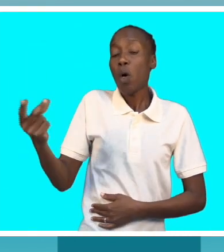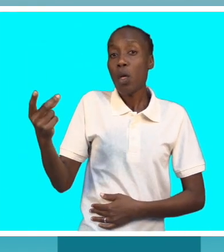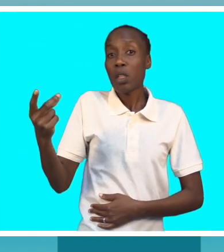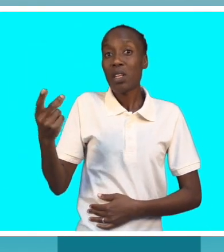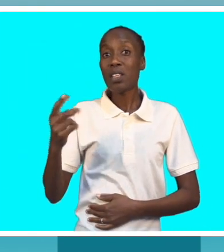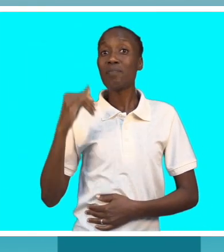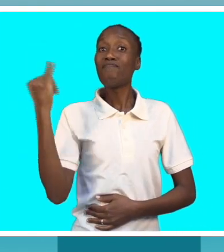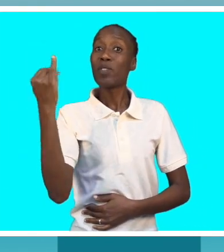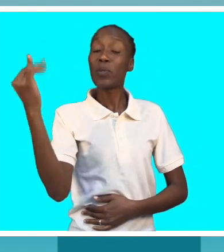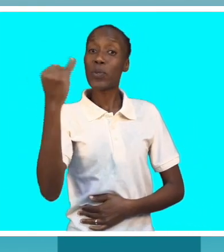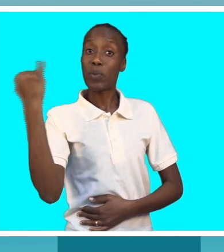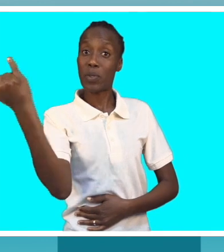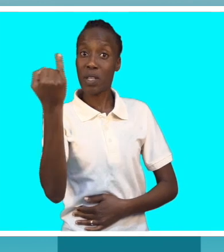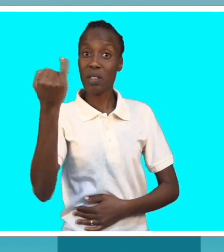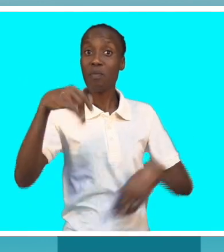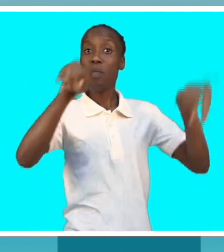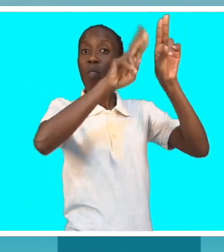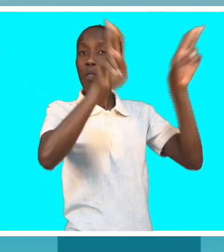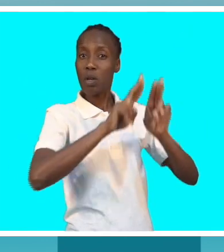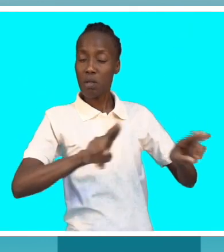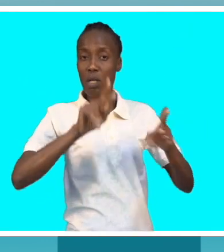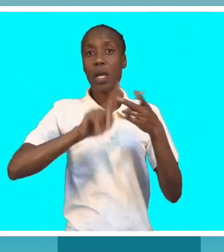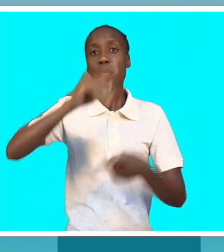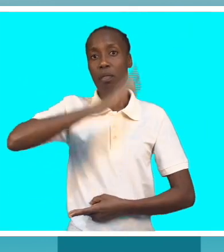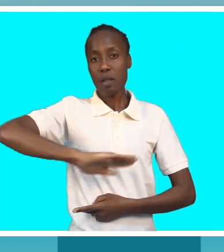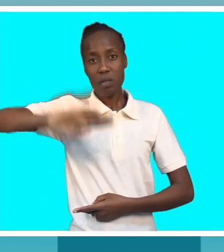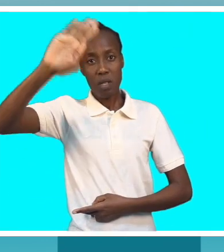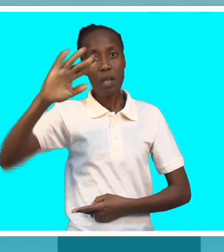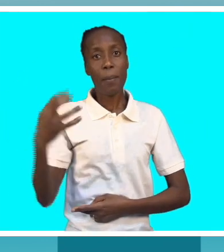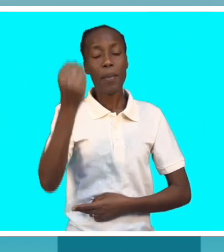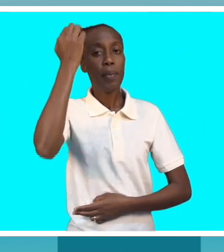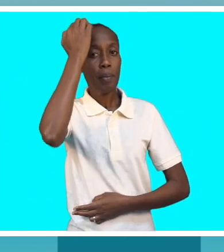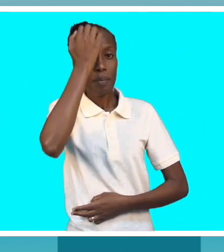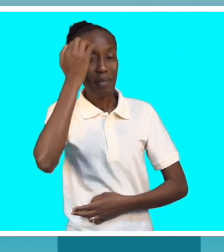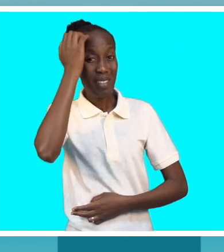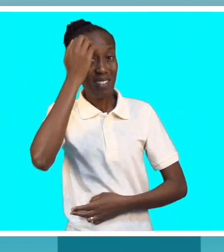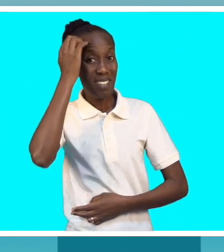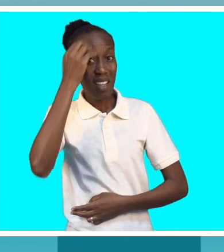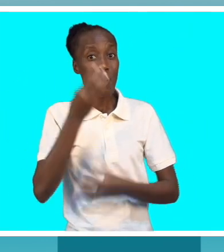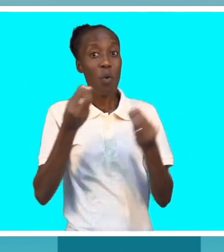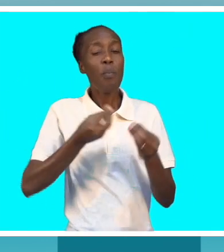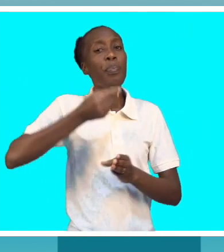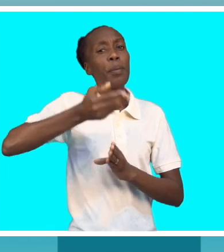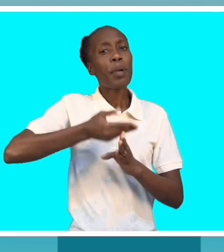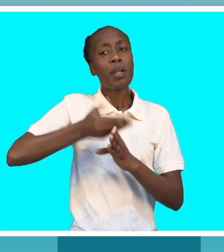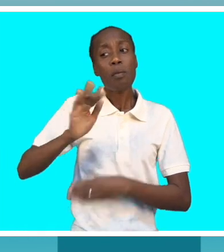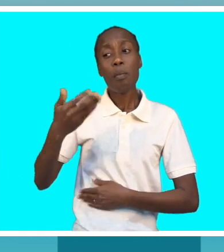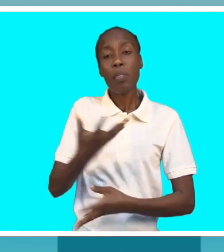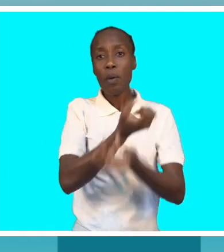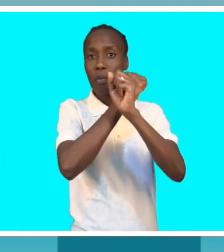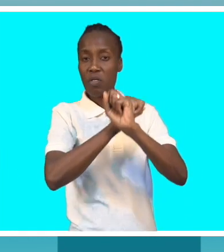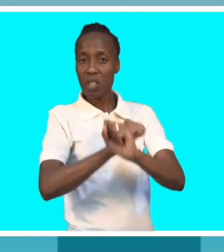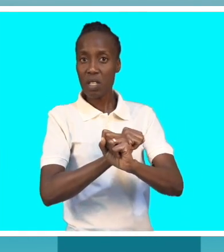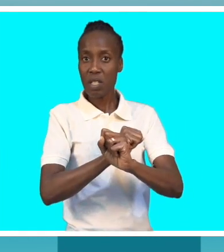governo, assim como outras entidades internacionais, bem como nacionais, para pensar